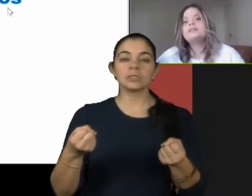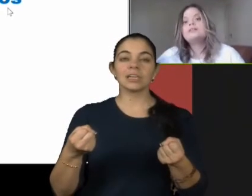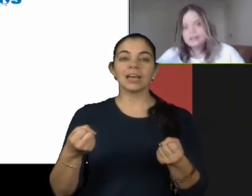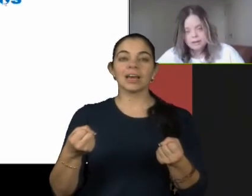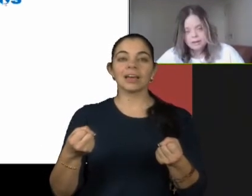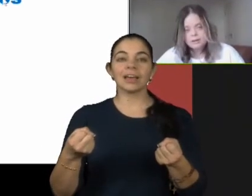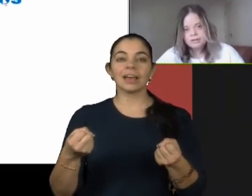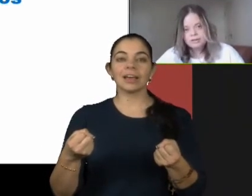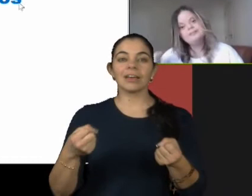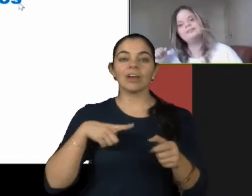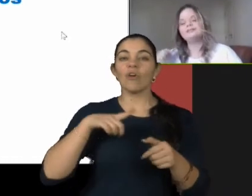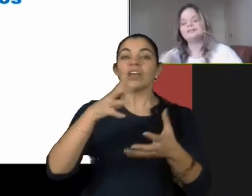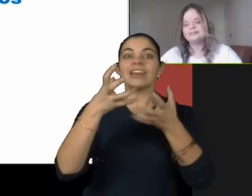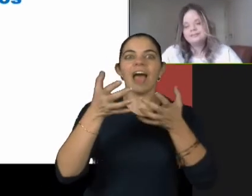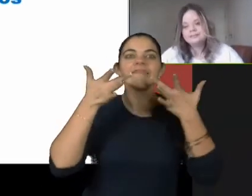Escrevei uma para o teatro.